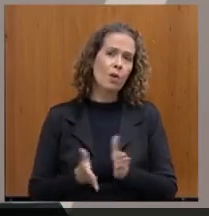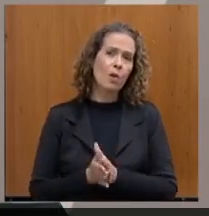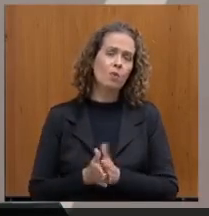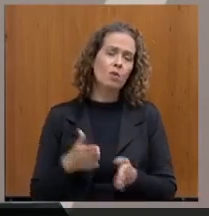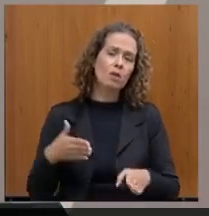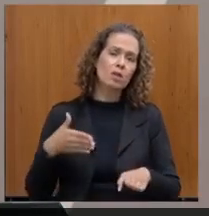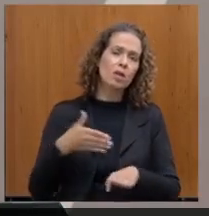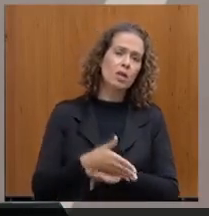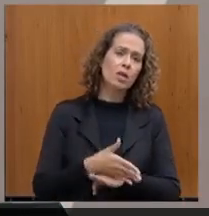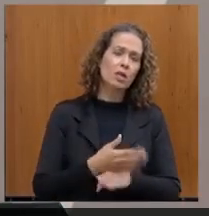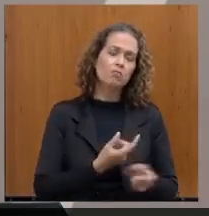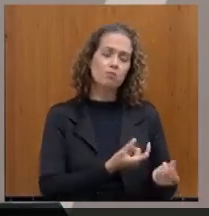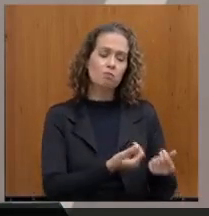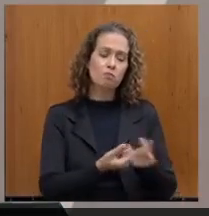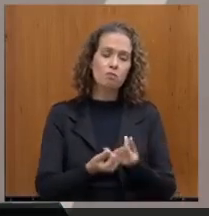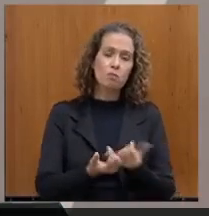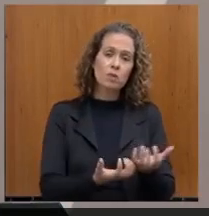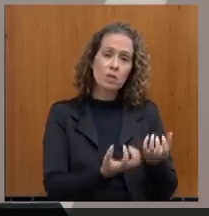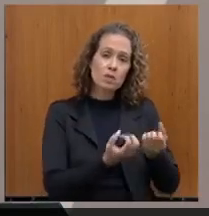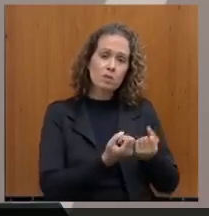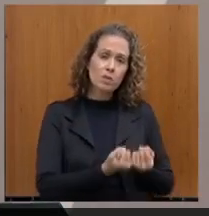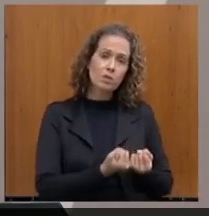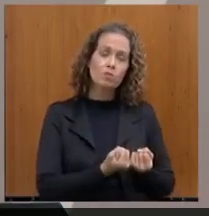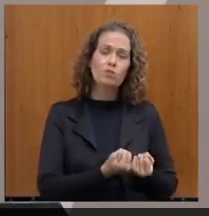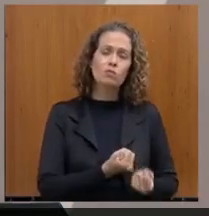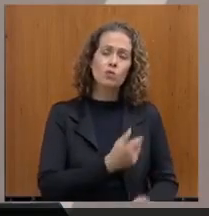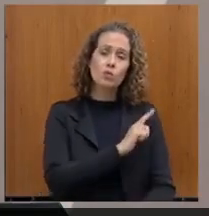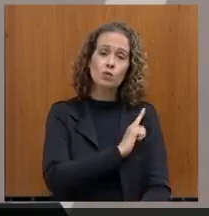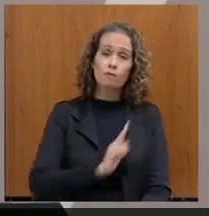do governo, do Estado